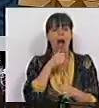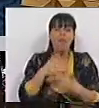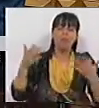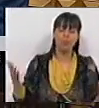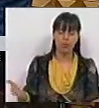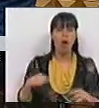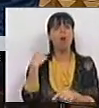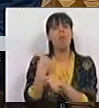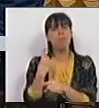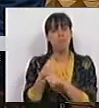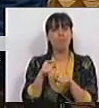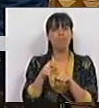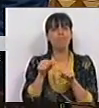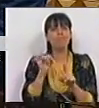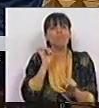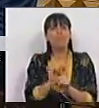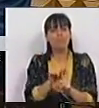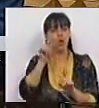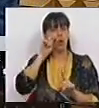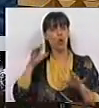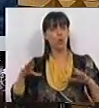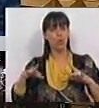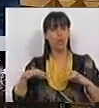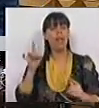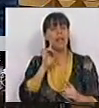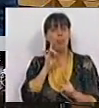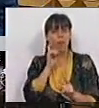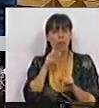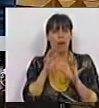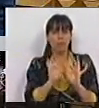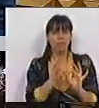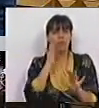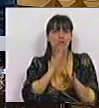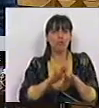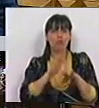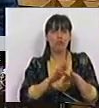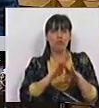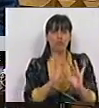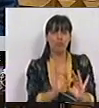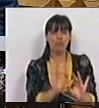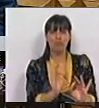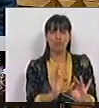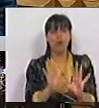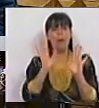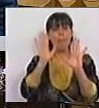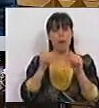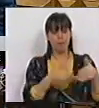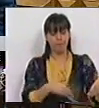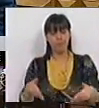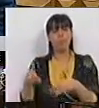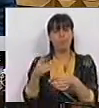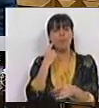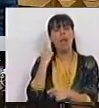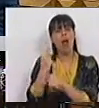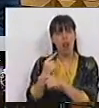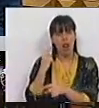portanto, também de um produto turístico que importa preservar e acarinhar. Mas as levadas ainda